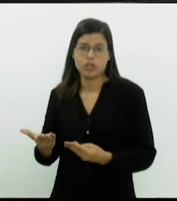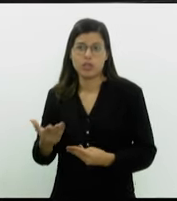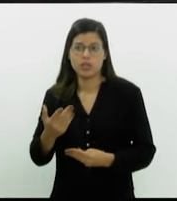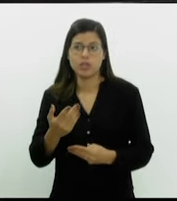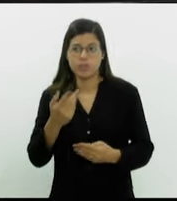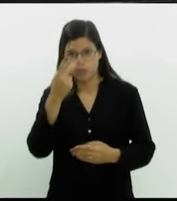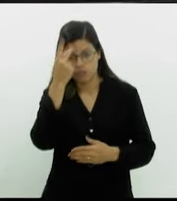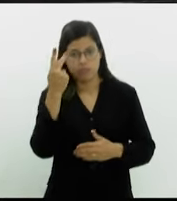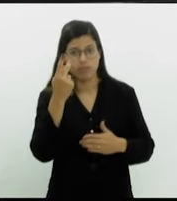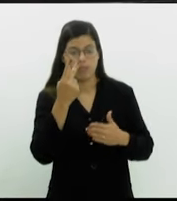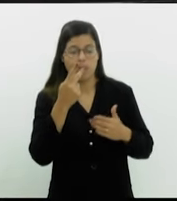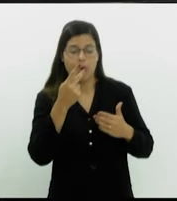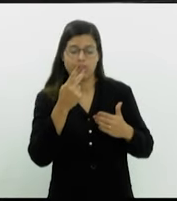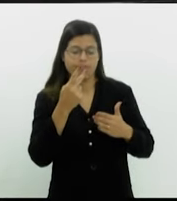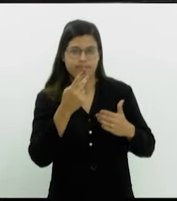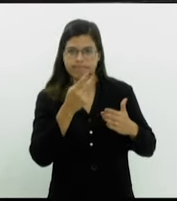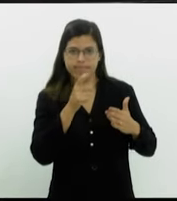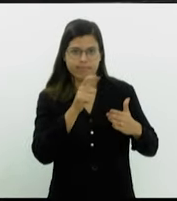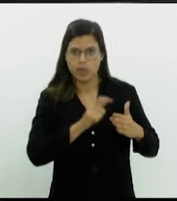já que o sistema,